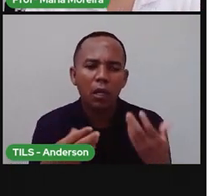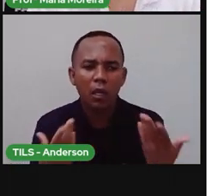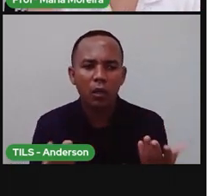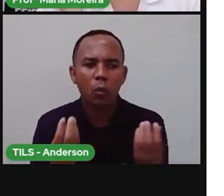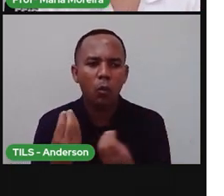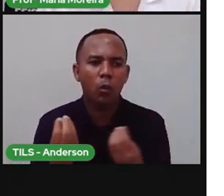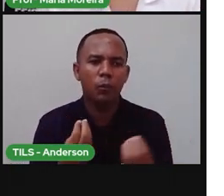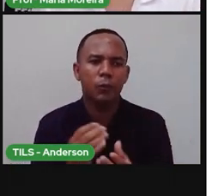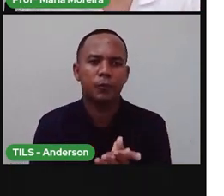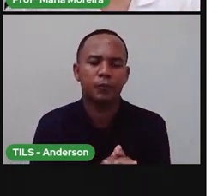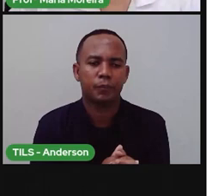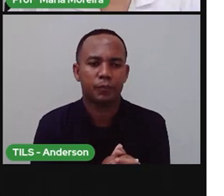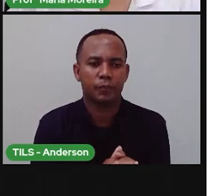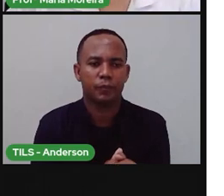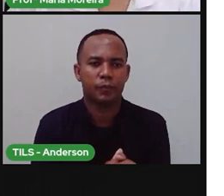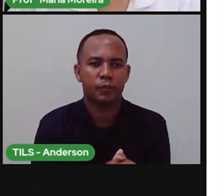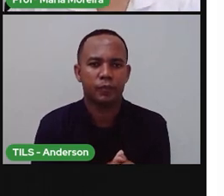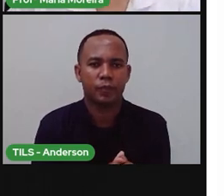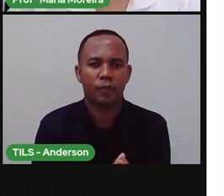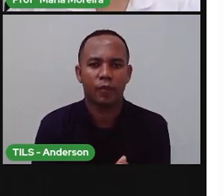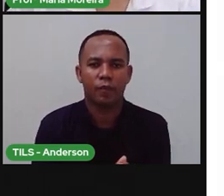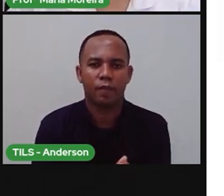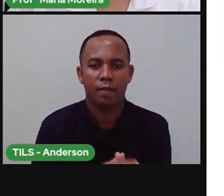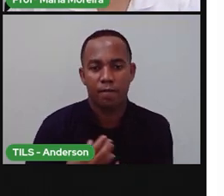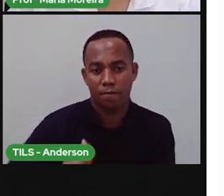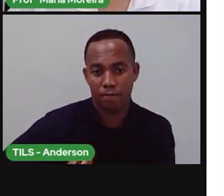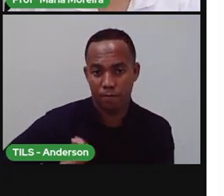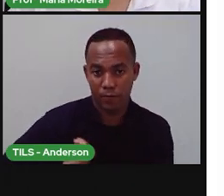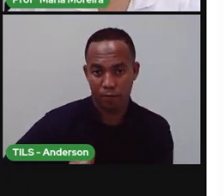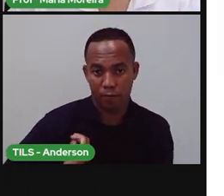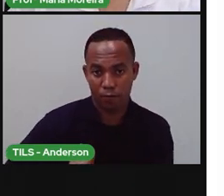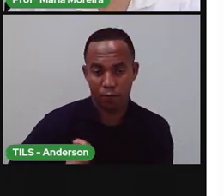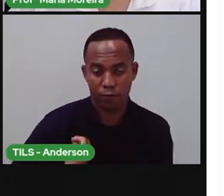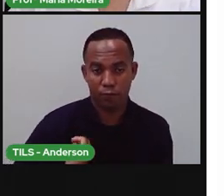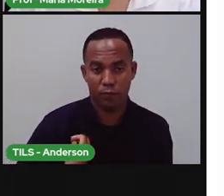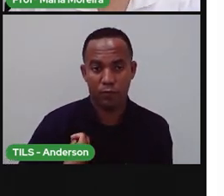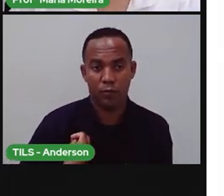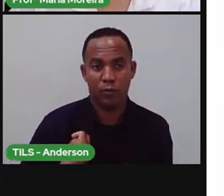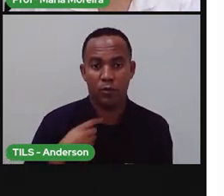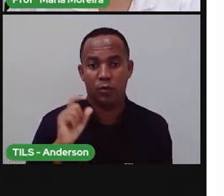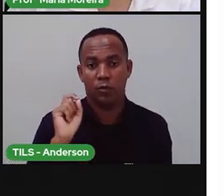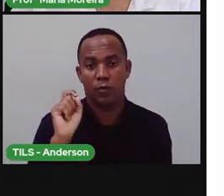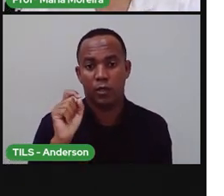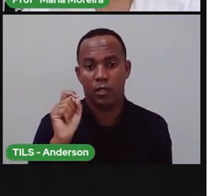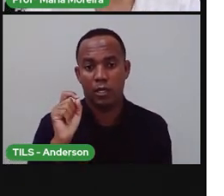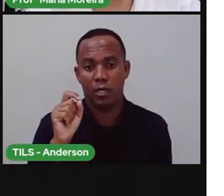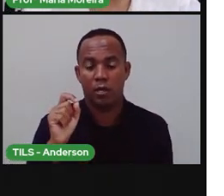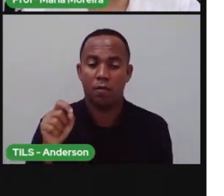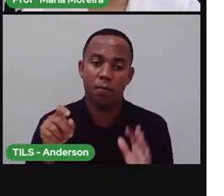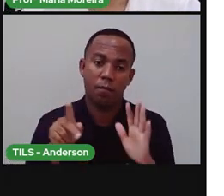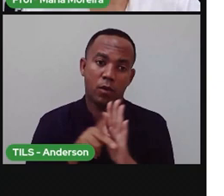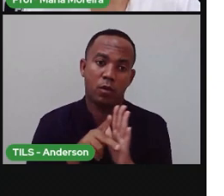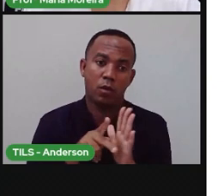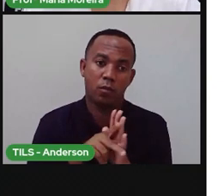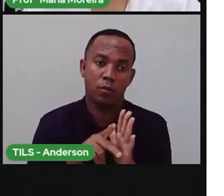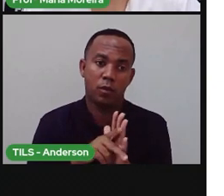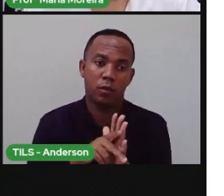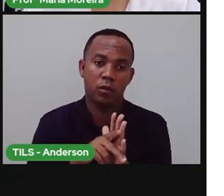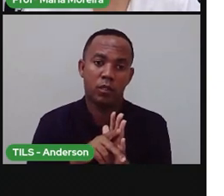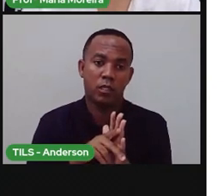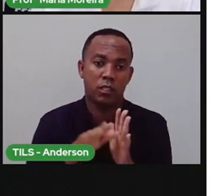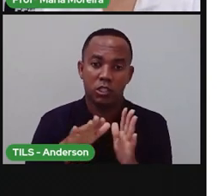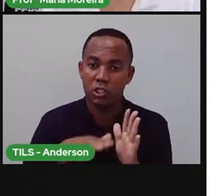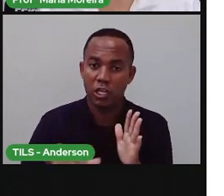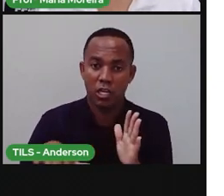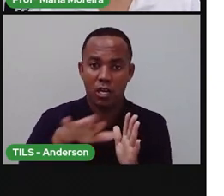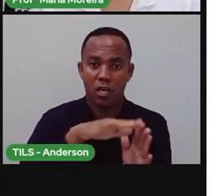Bom, os seres vivos e os seres não vivos compõem, compõem, desculpa, né? No geral, o